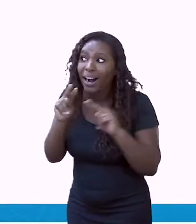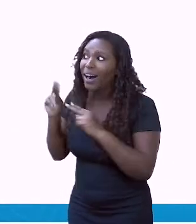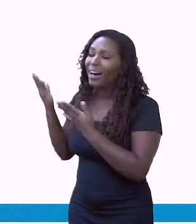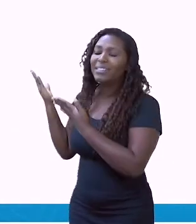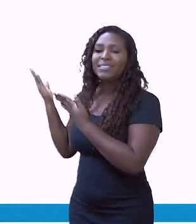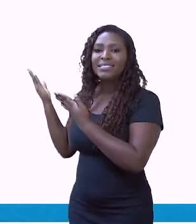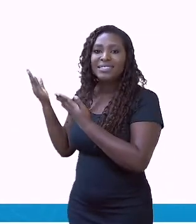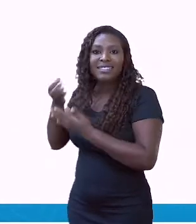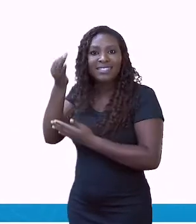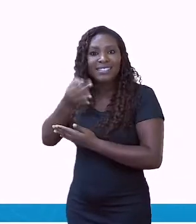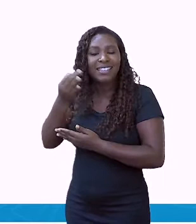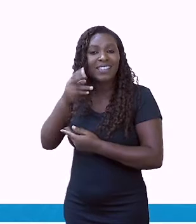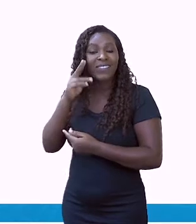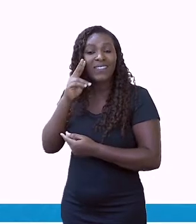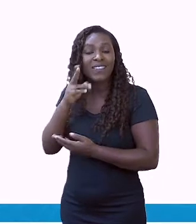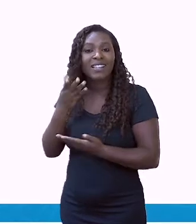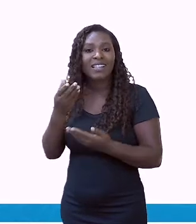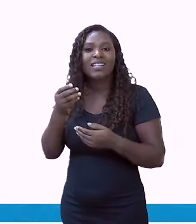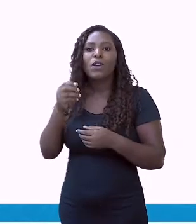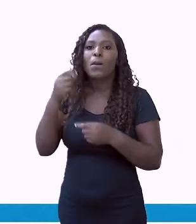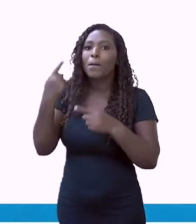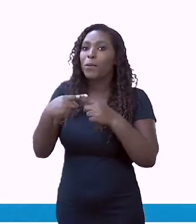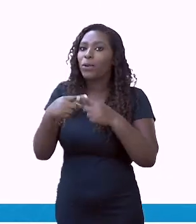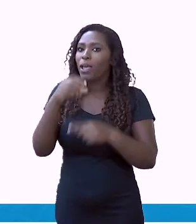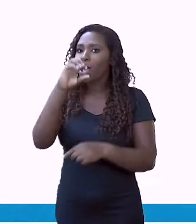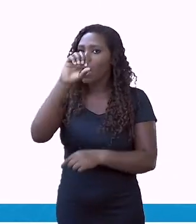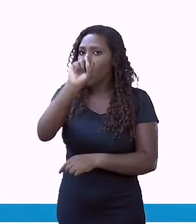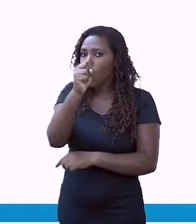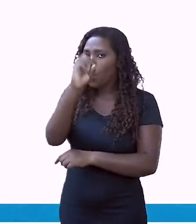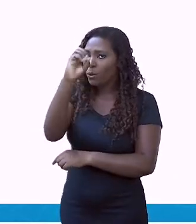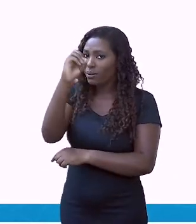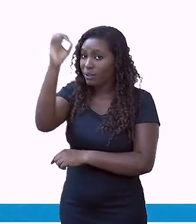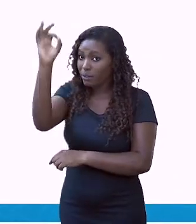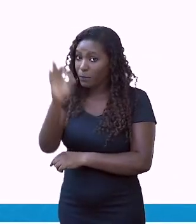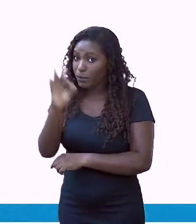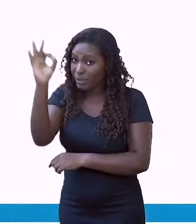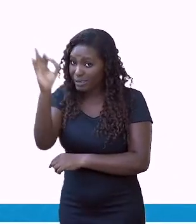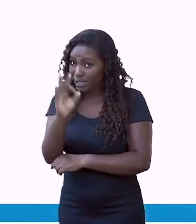nossa população hoje, ela está aonde? Nas cidades.